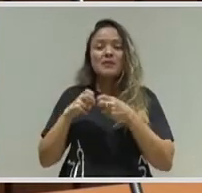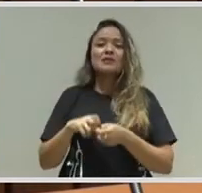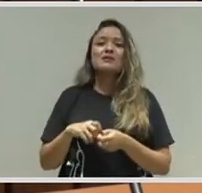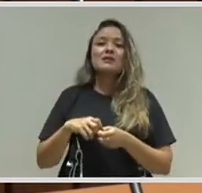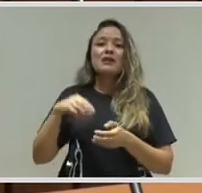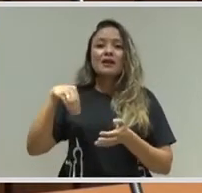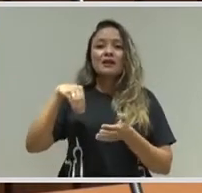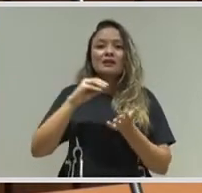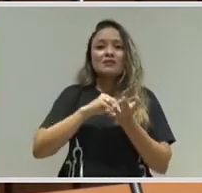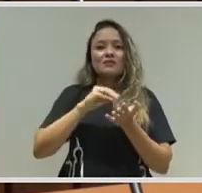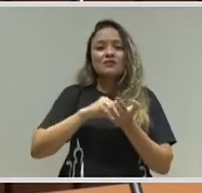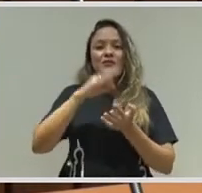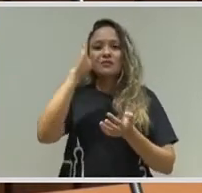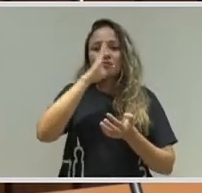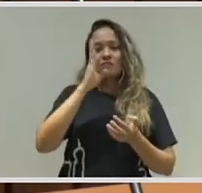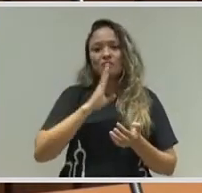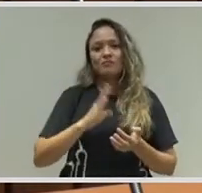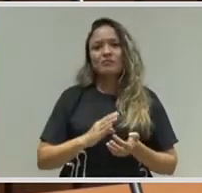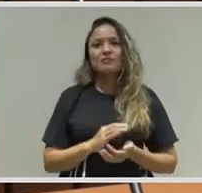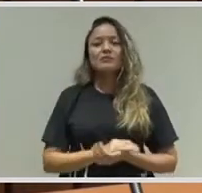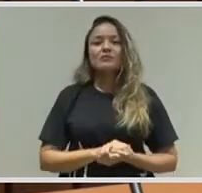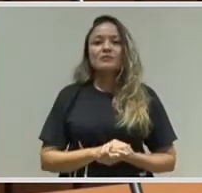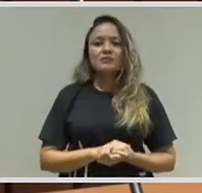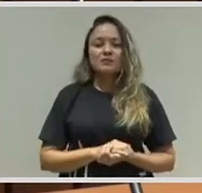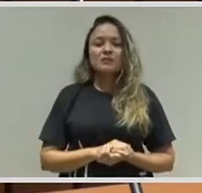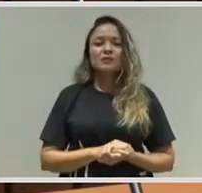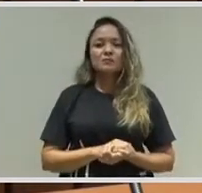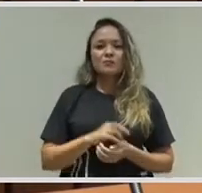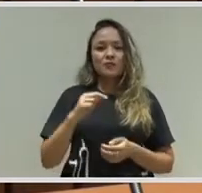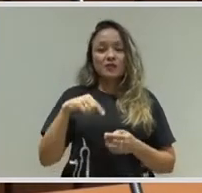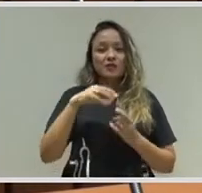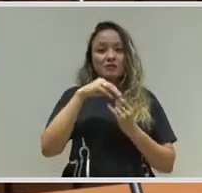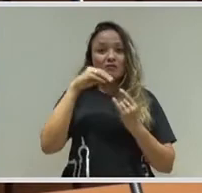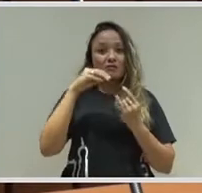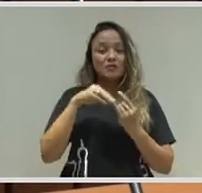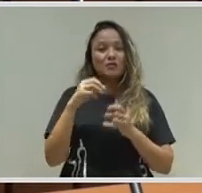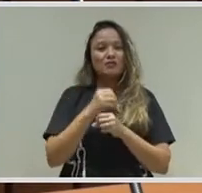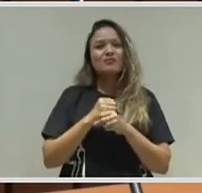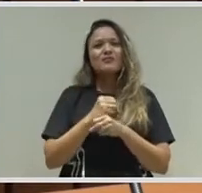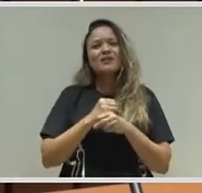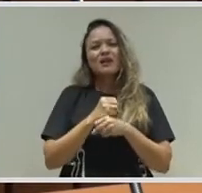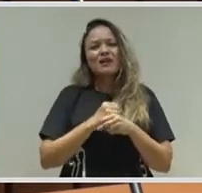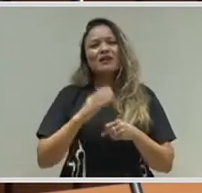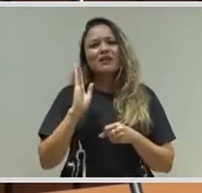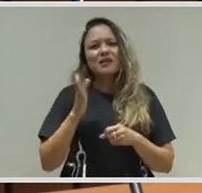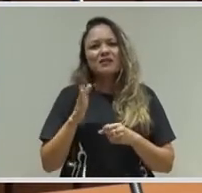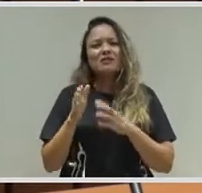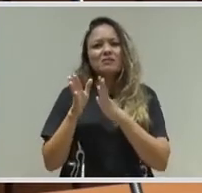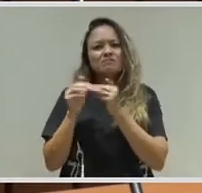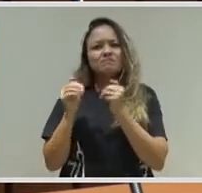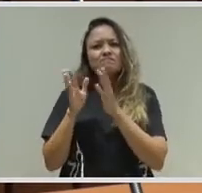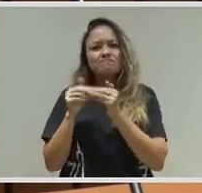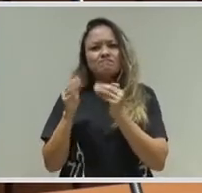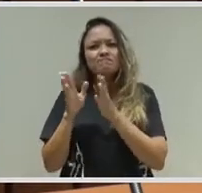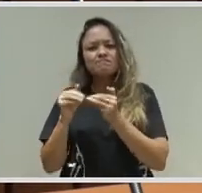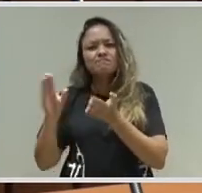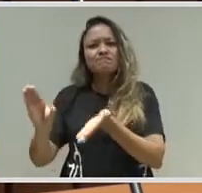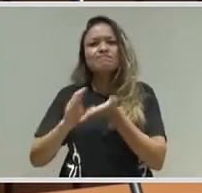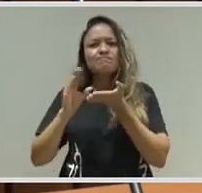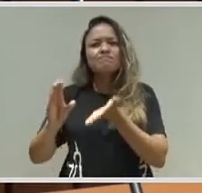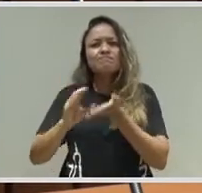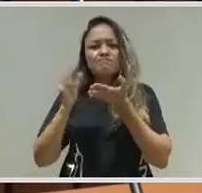uma fala da Fiocruz, né? Há anos, e tudo que está acontecendo aqui só casa com,